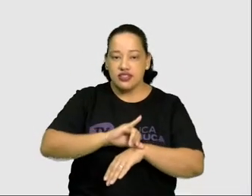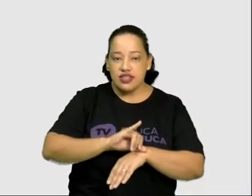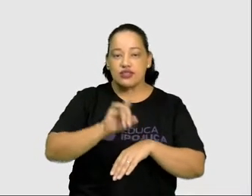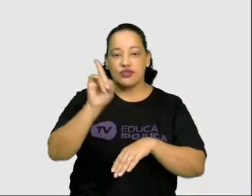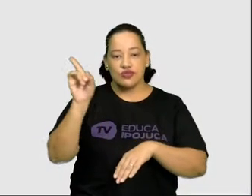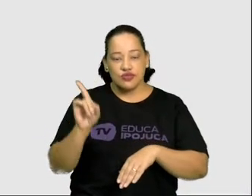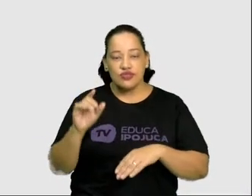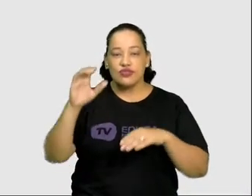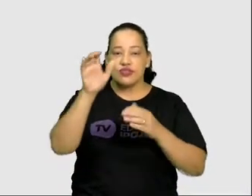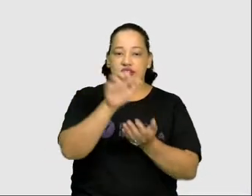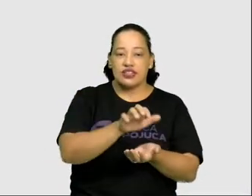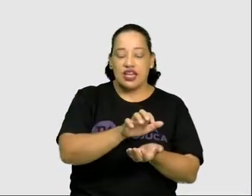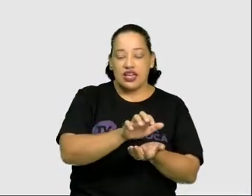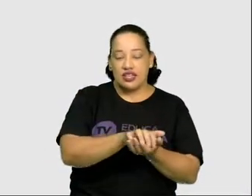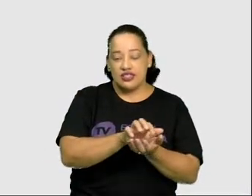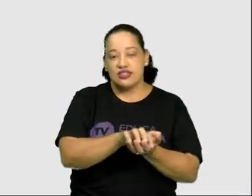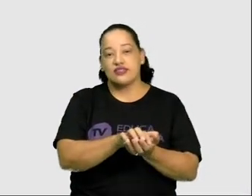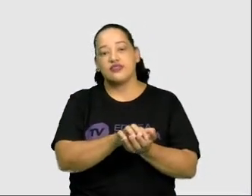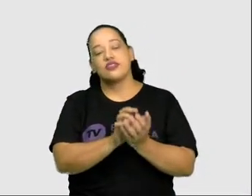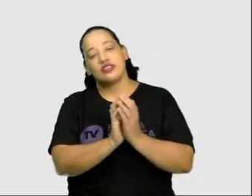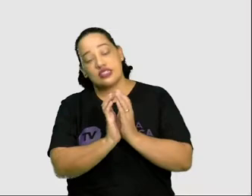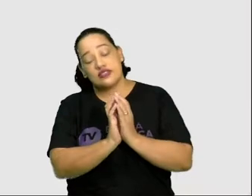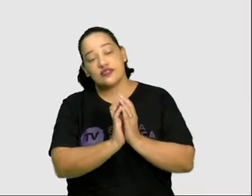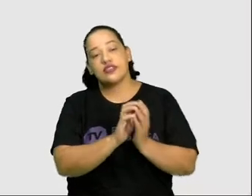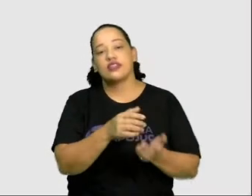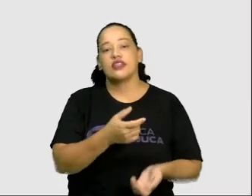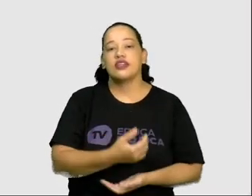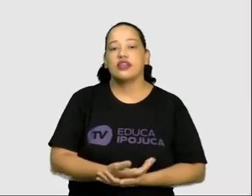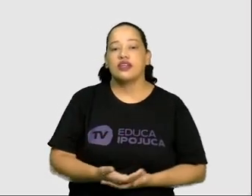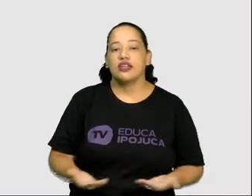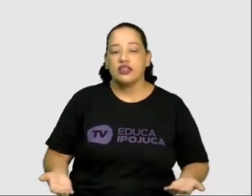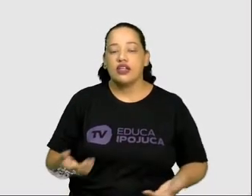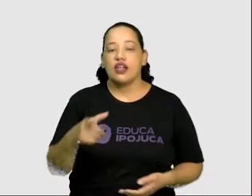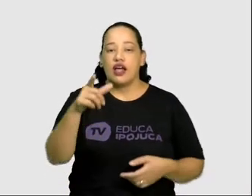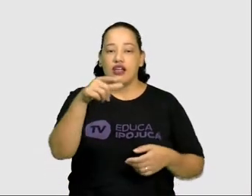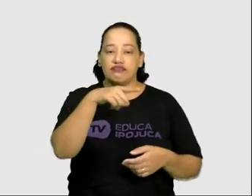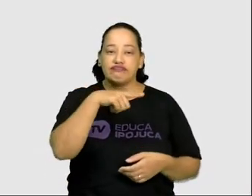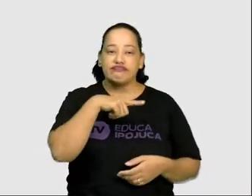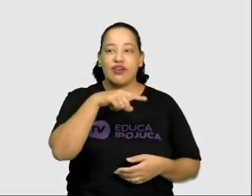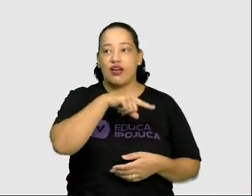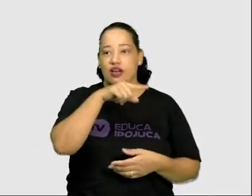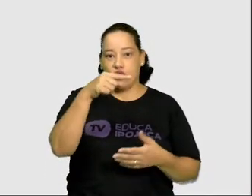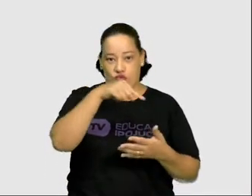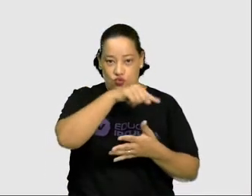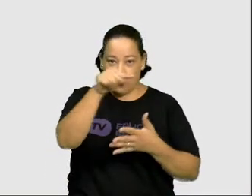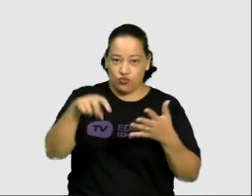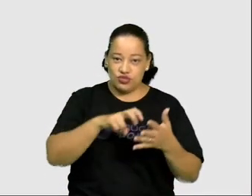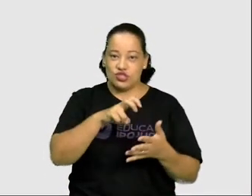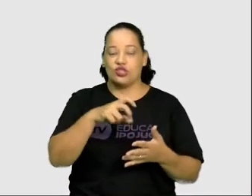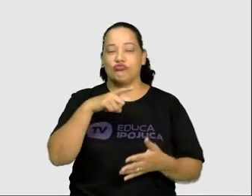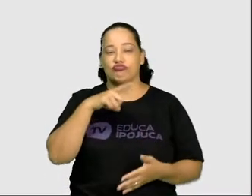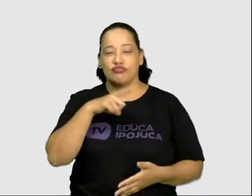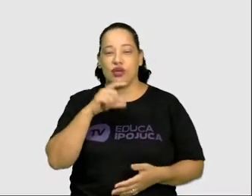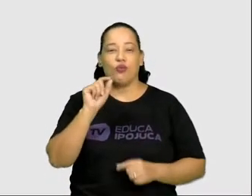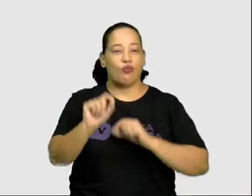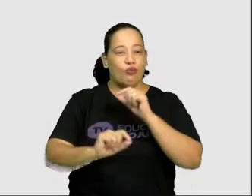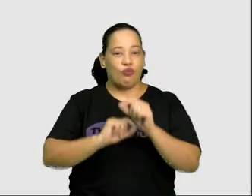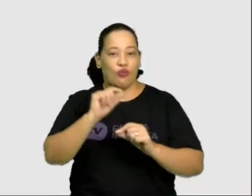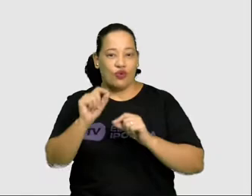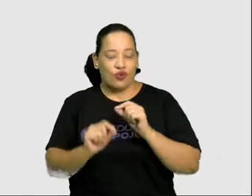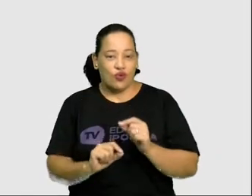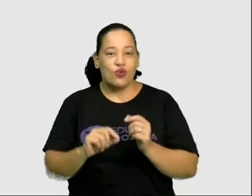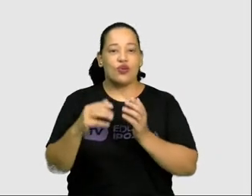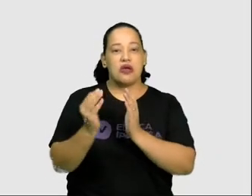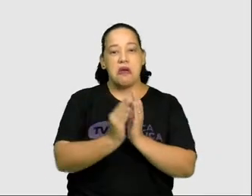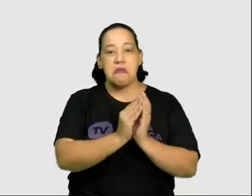Casa dos Bonecos Gigantes de Olinda, olha só, lá você vai encontrar todas as personalidades que você imagina e